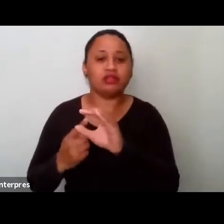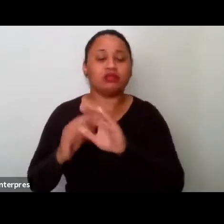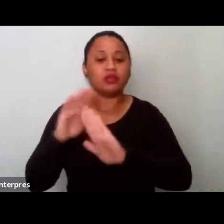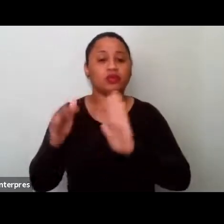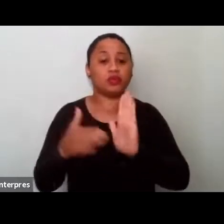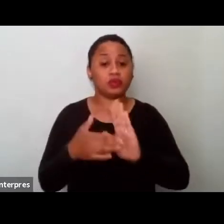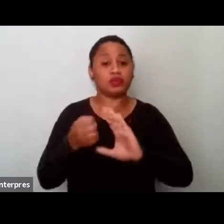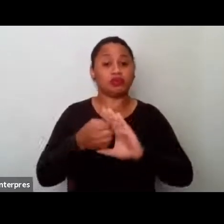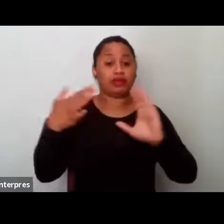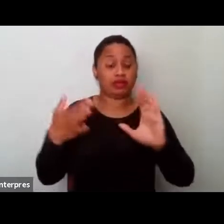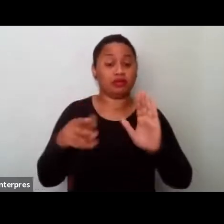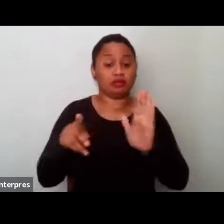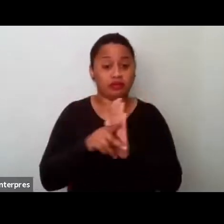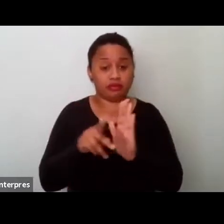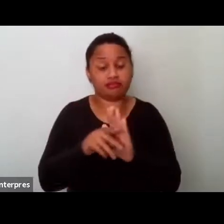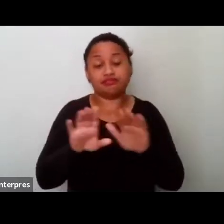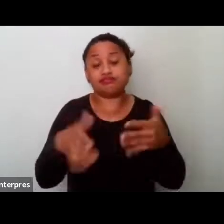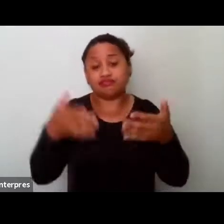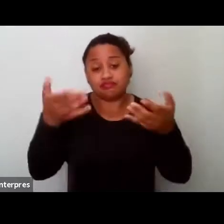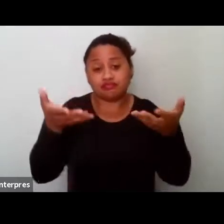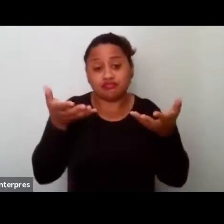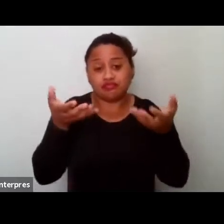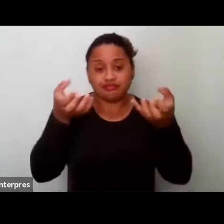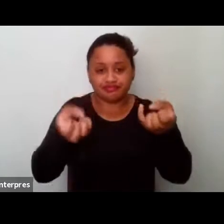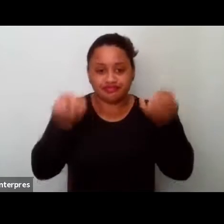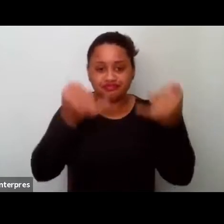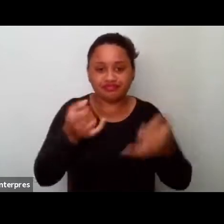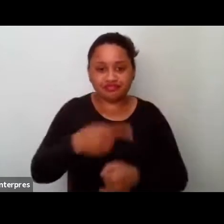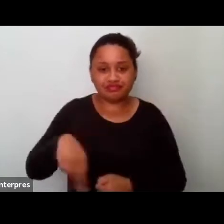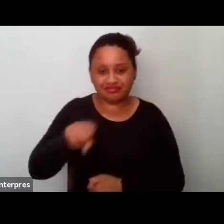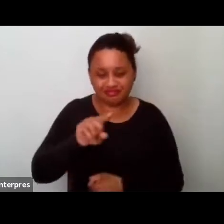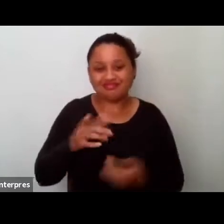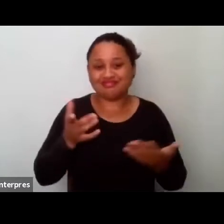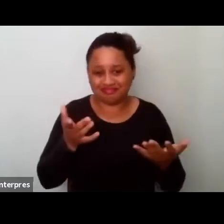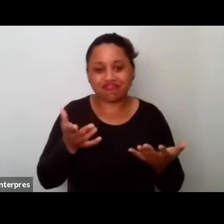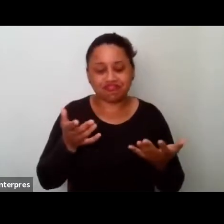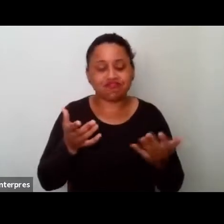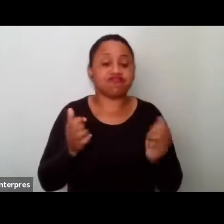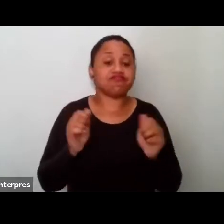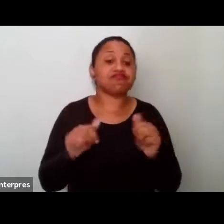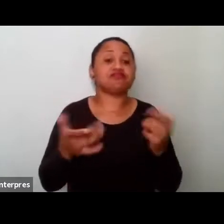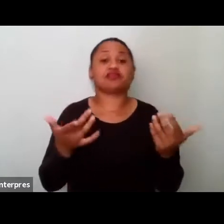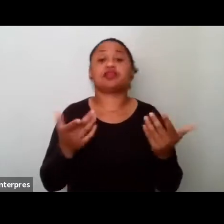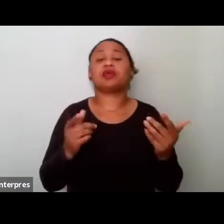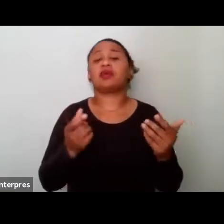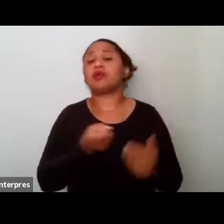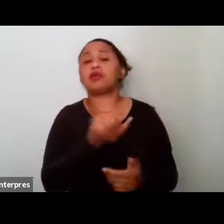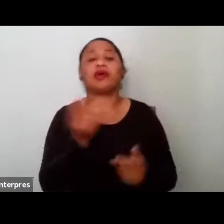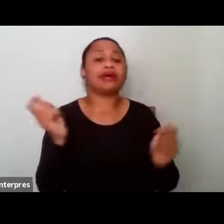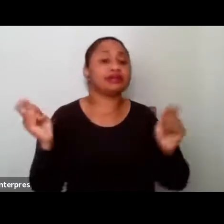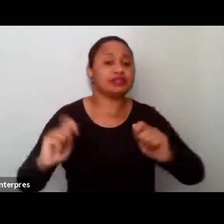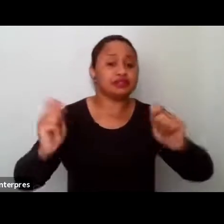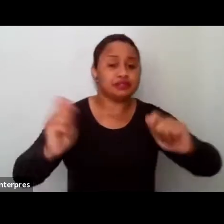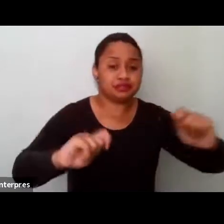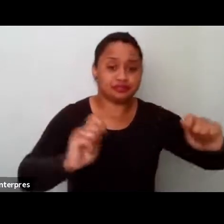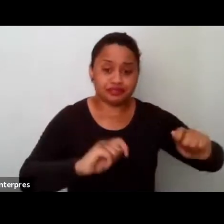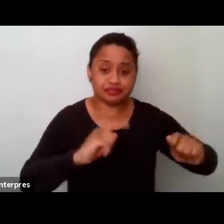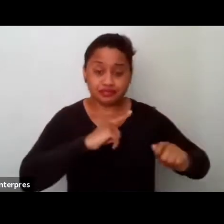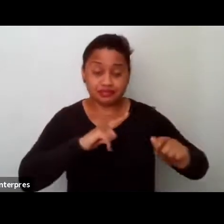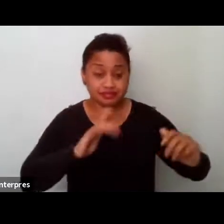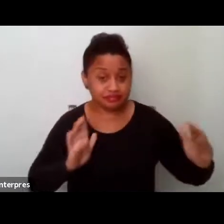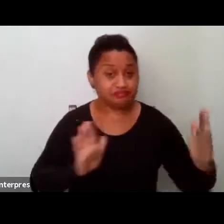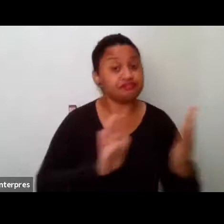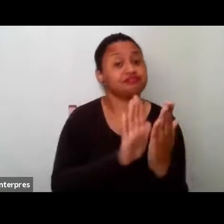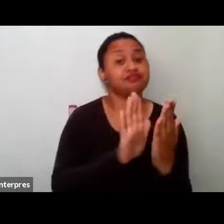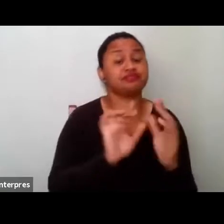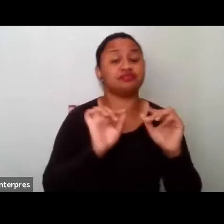então, um pouco é isso que eu queria comentar com vocês, né, quais são as possibilidades de enfrentar, resumidamente,